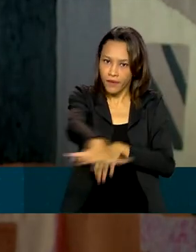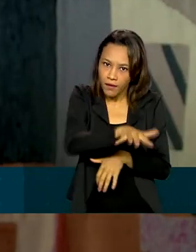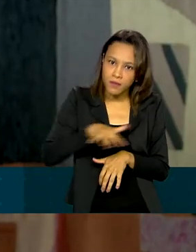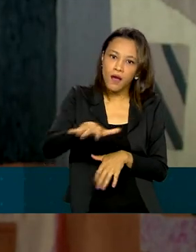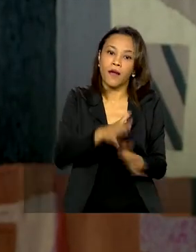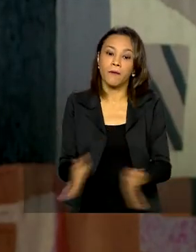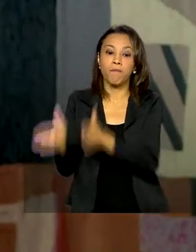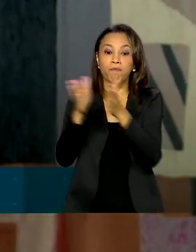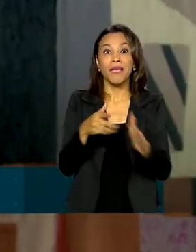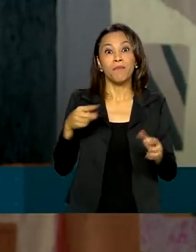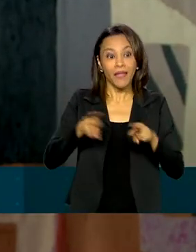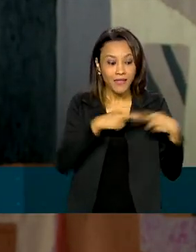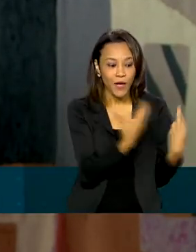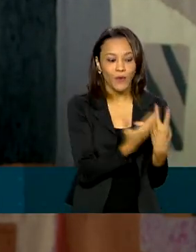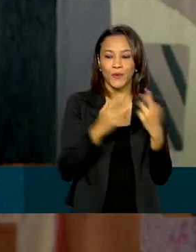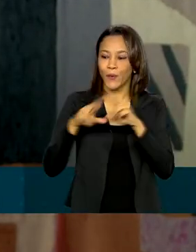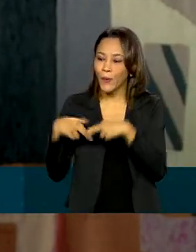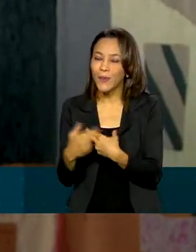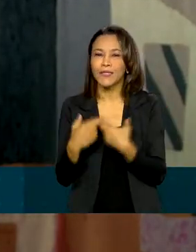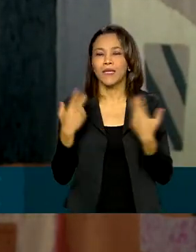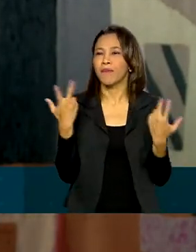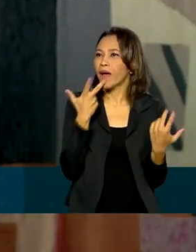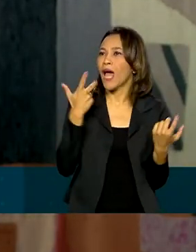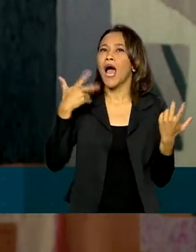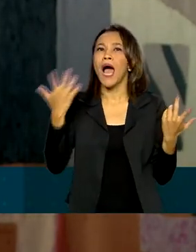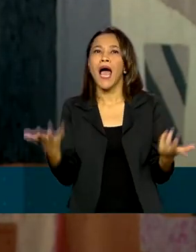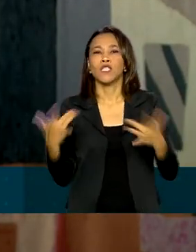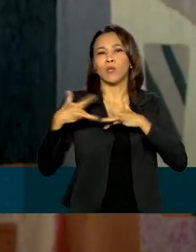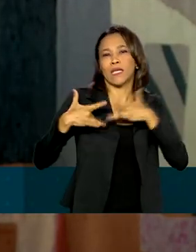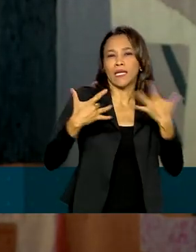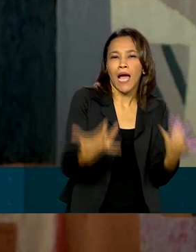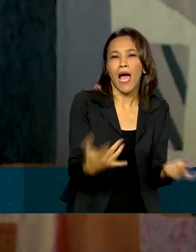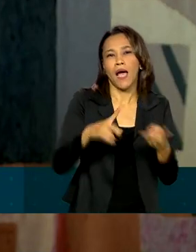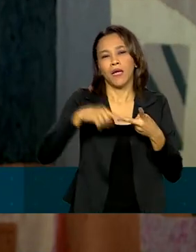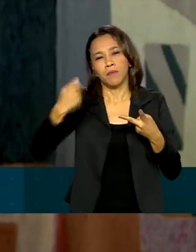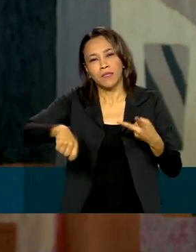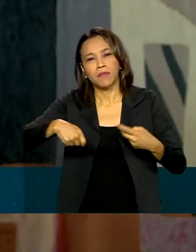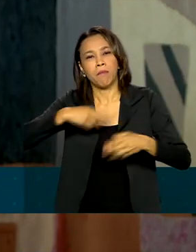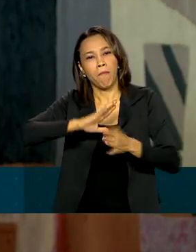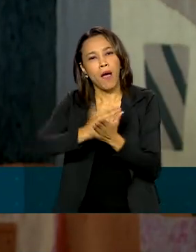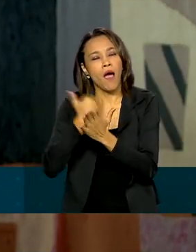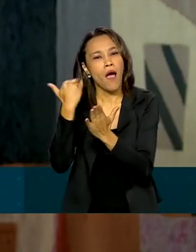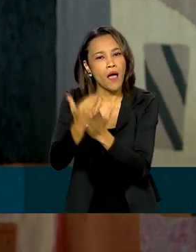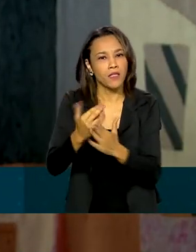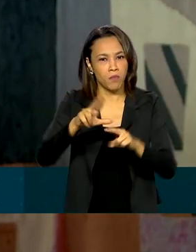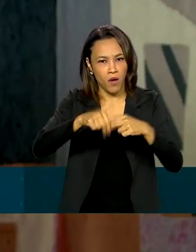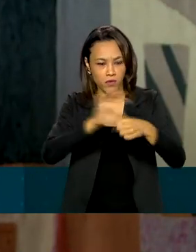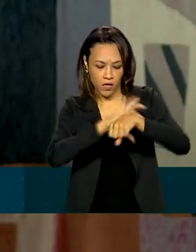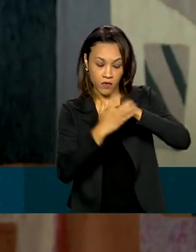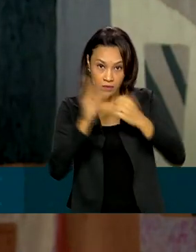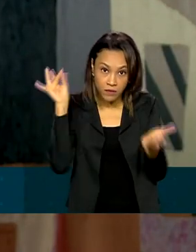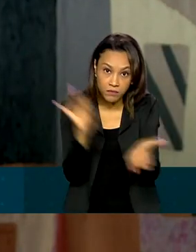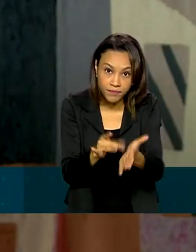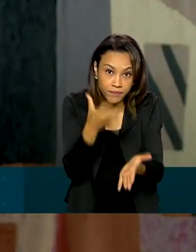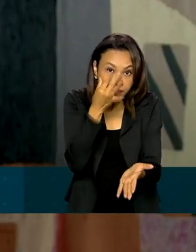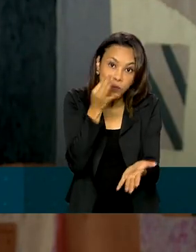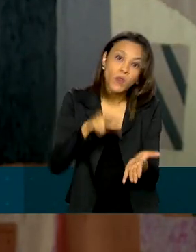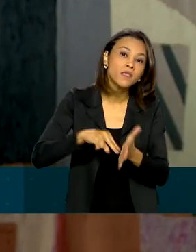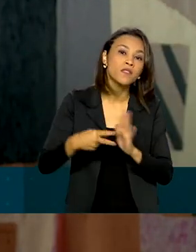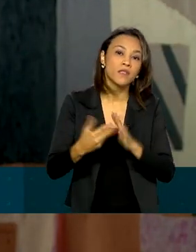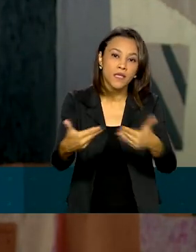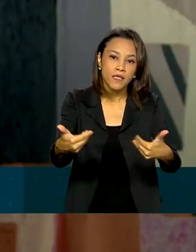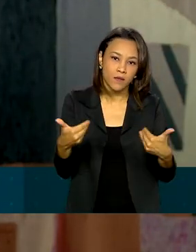porque nessas reuniões geralmente se fala muito em abstrato, assim, solidariedade, precisamos mais solidariedade diante da Covid. Então, na prática, o isso significa?